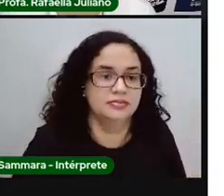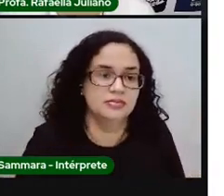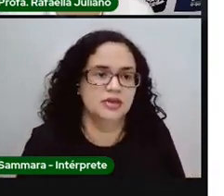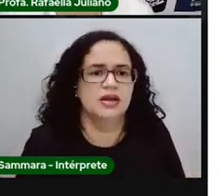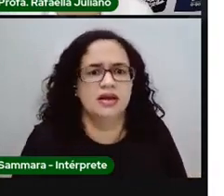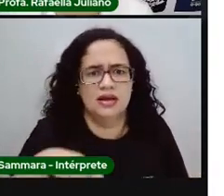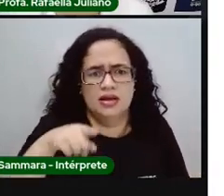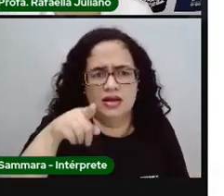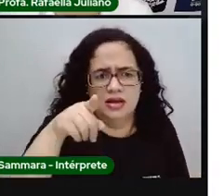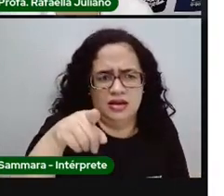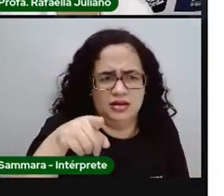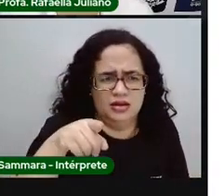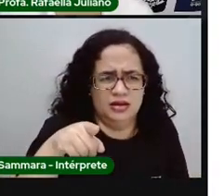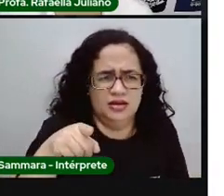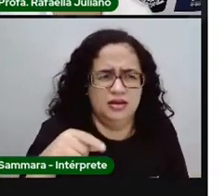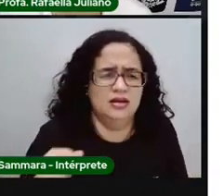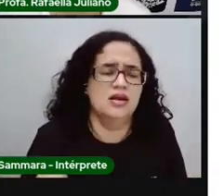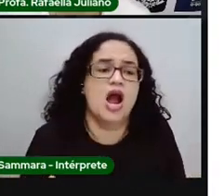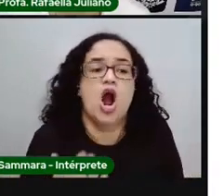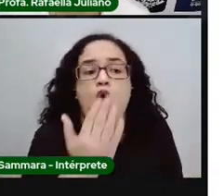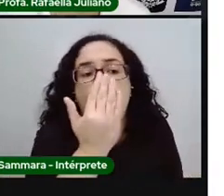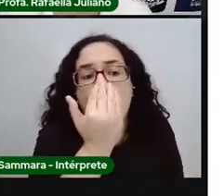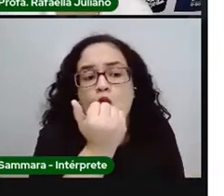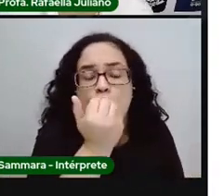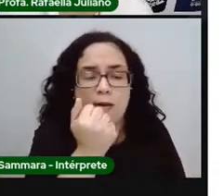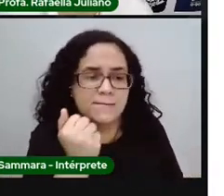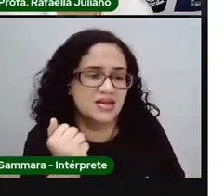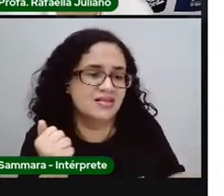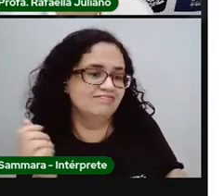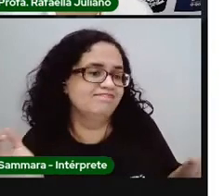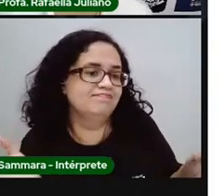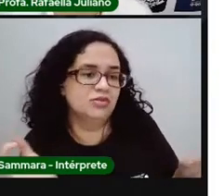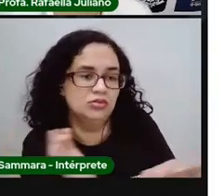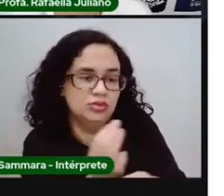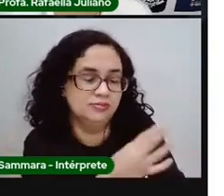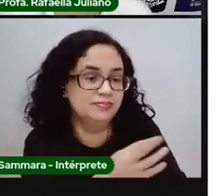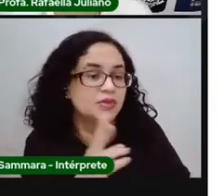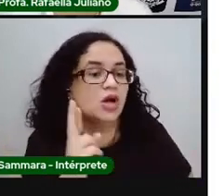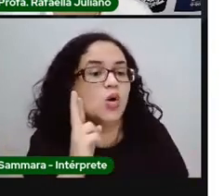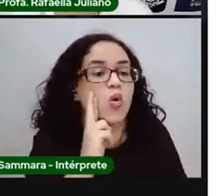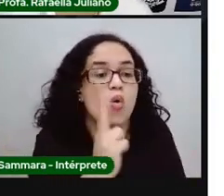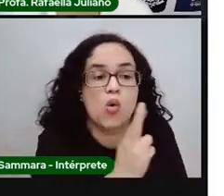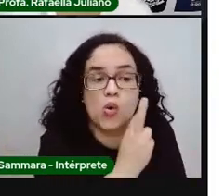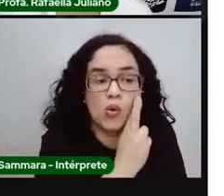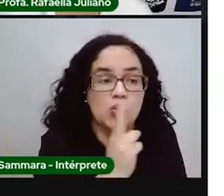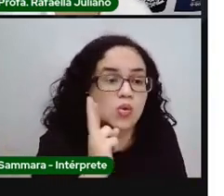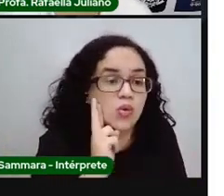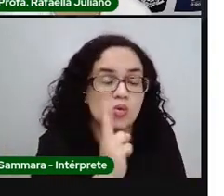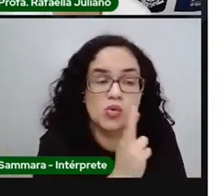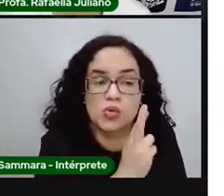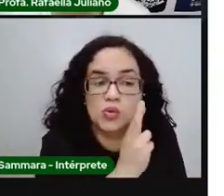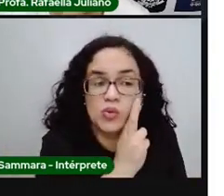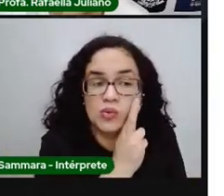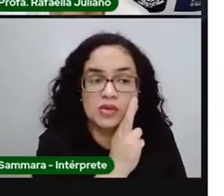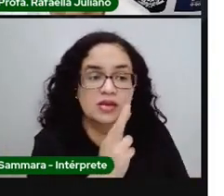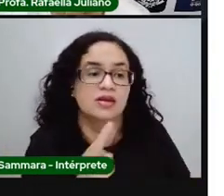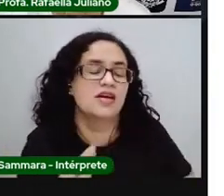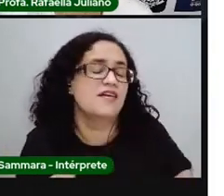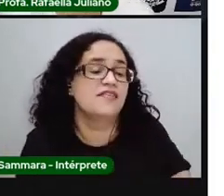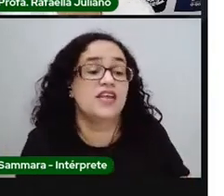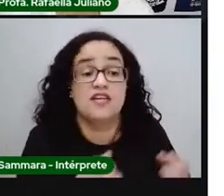Fast food, gente, é comida pronta. Os restaurantes de fast food são aqueles restaurantes que vêm de comida